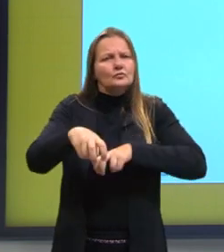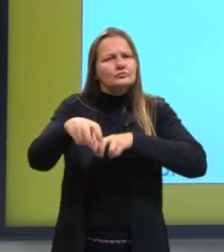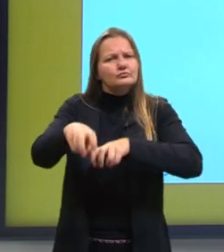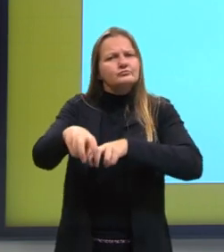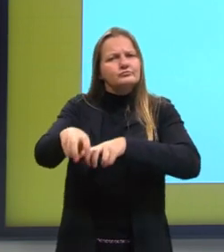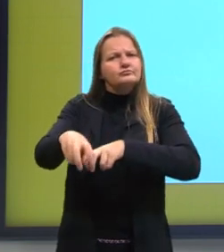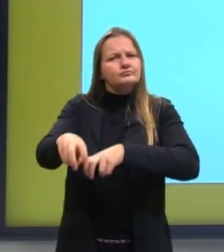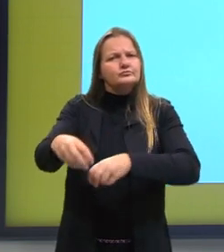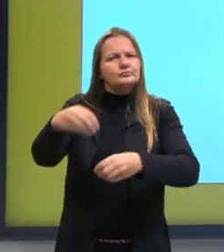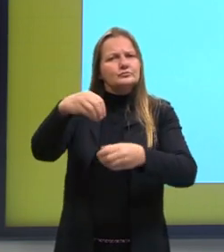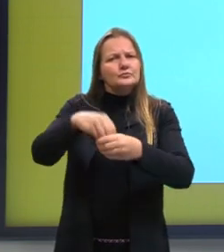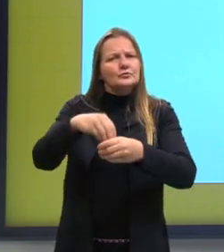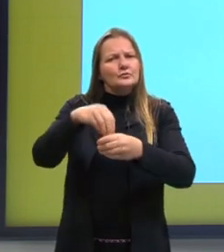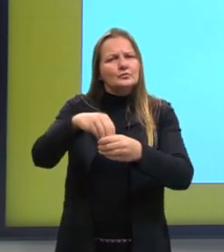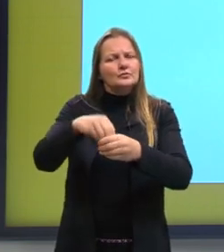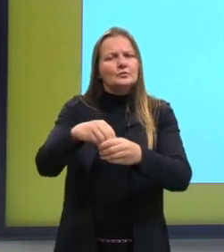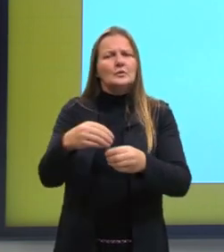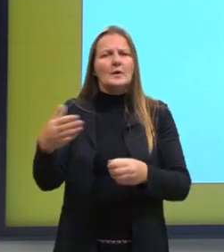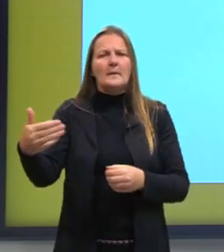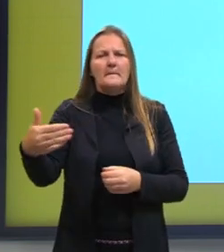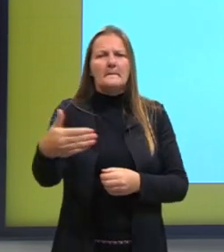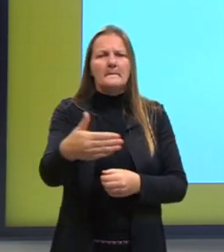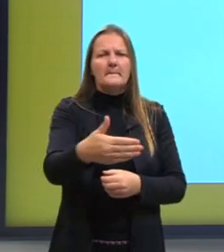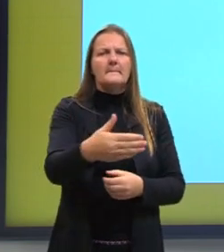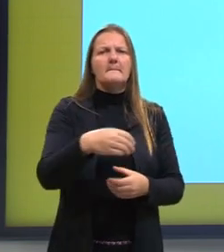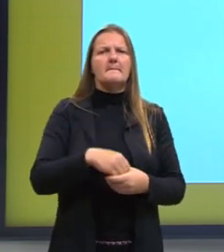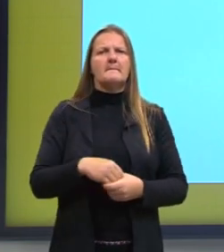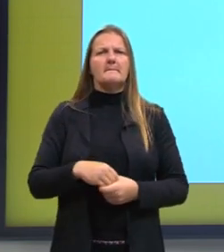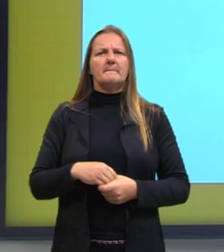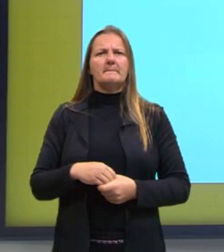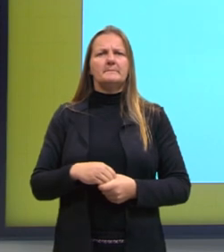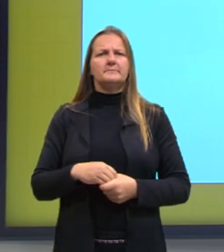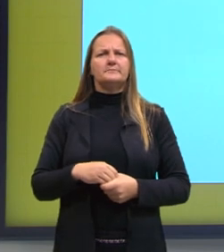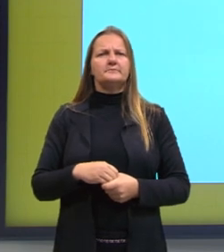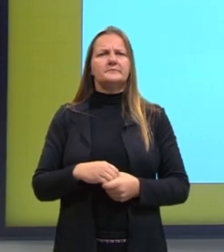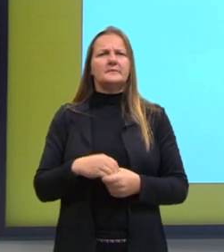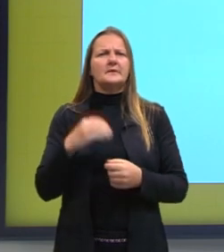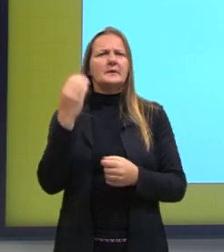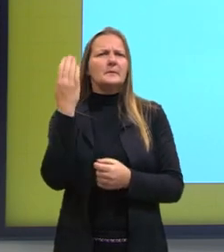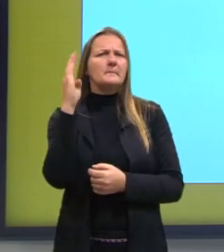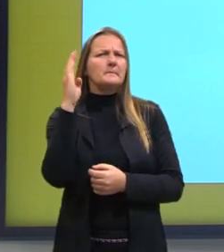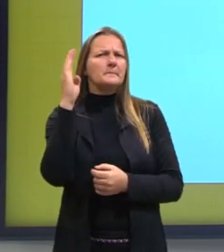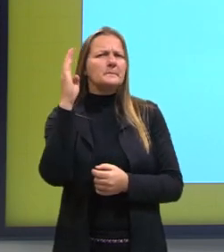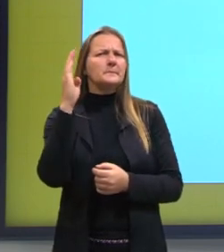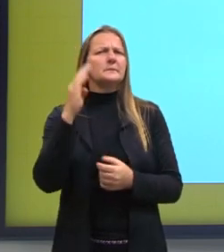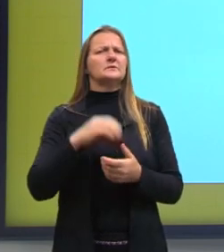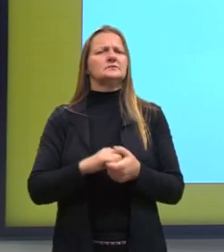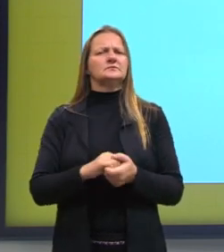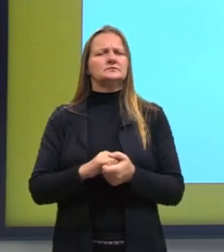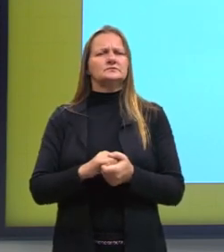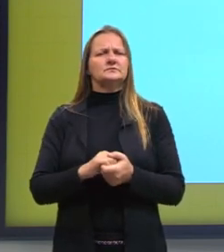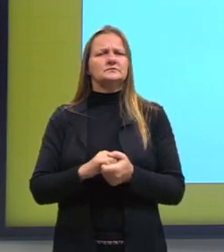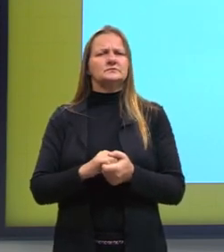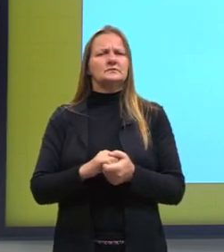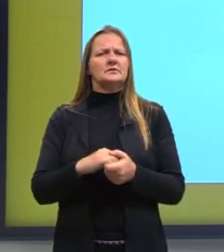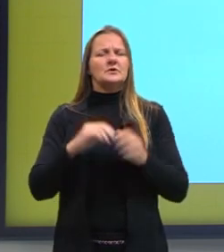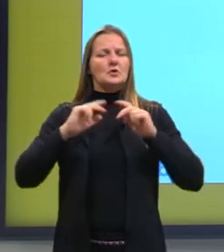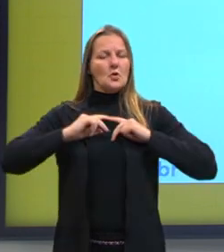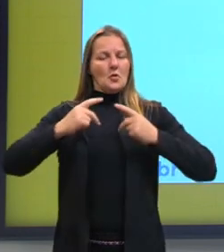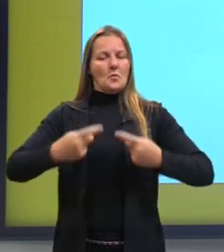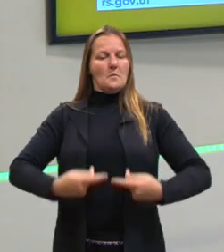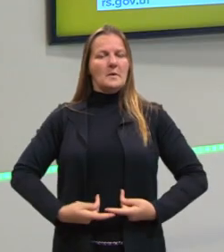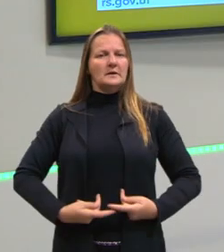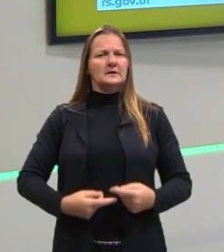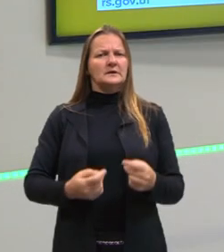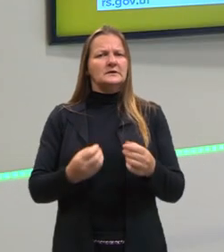a cultura de psicultura, né? A culturas de biologia, a outras culturas, as culturas humanas. Então,